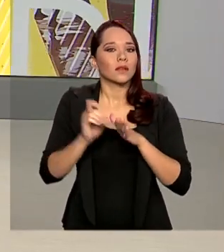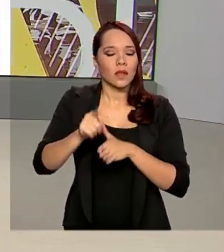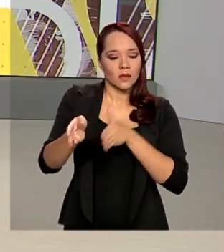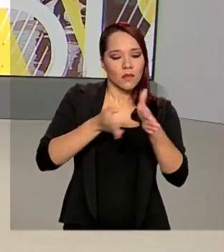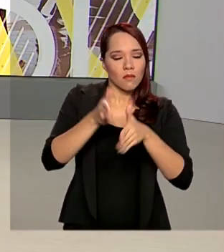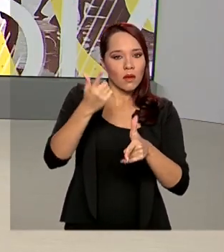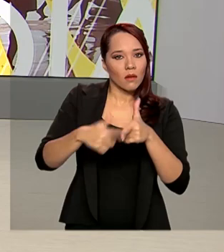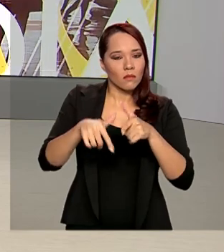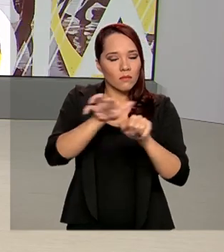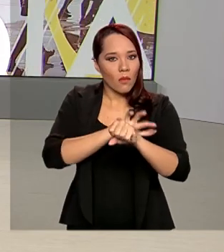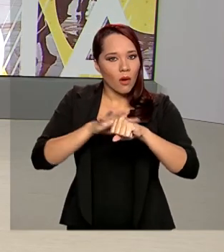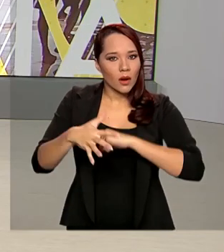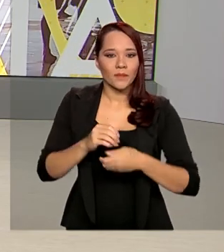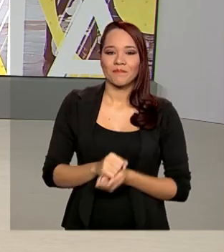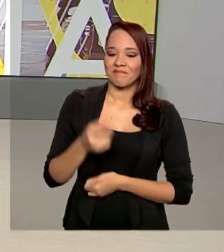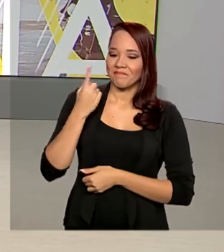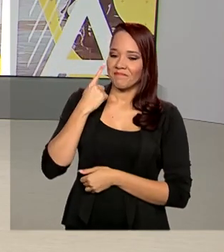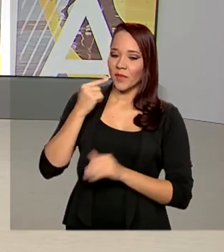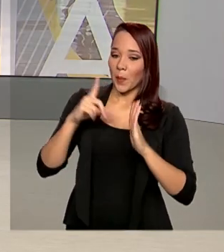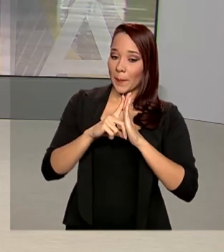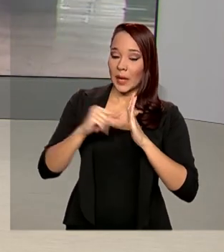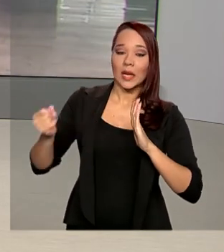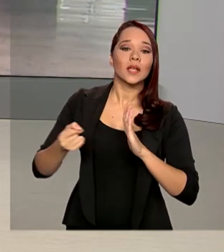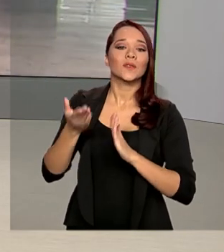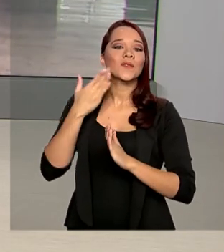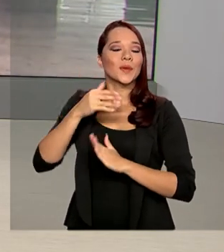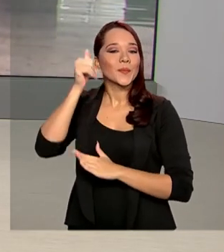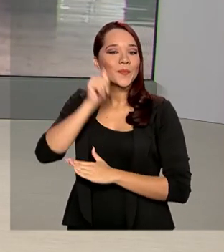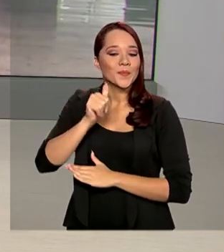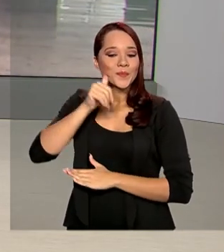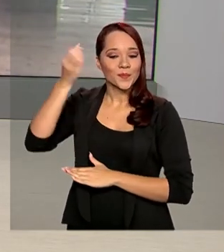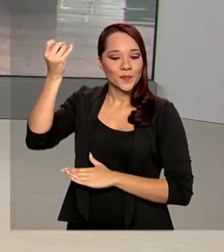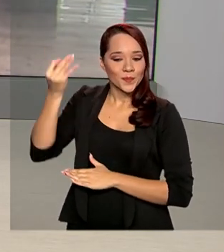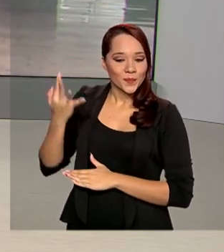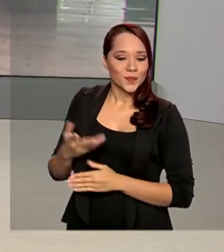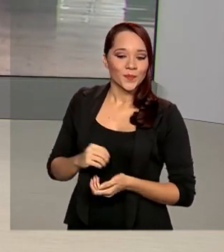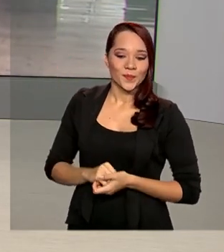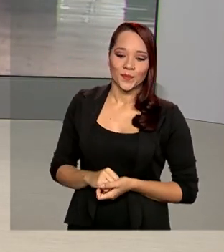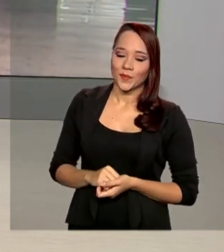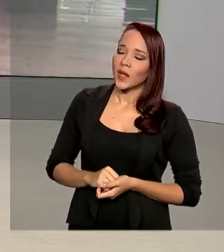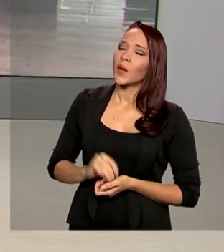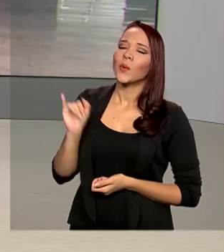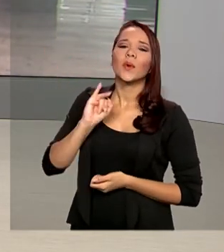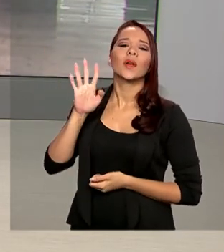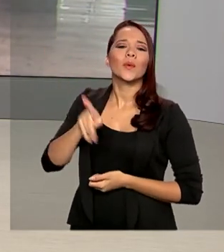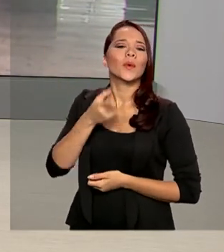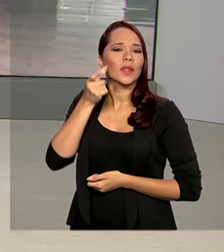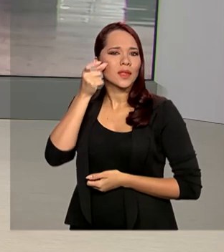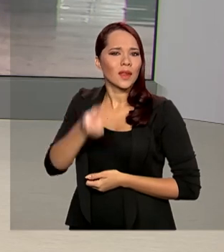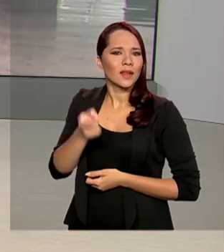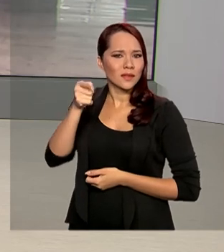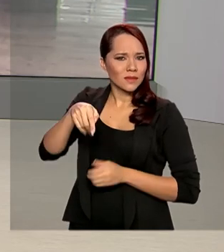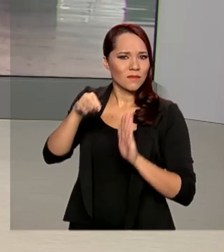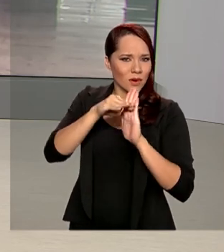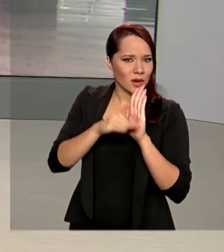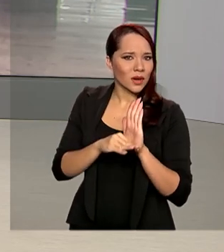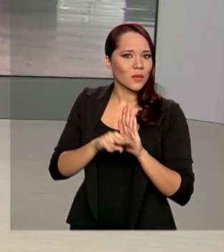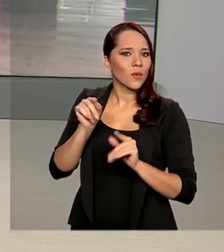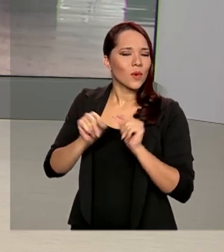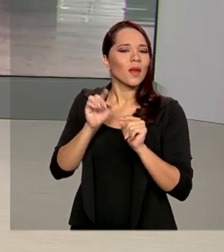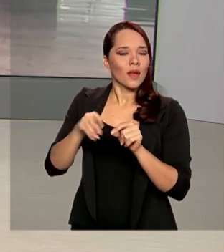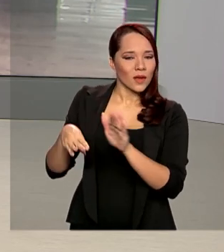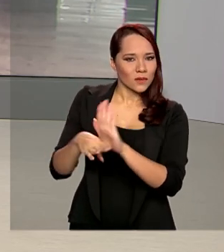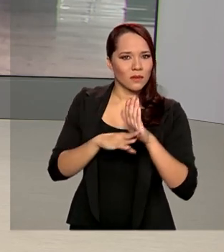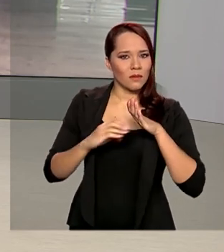de pandemia. Vamos ao Palácio do Planalto conversar com a repórter Daniele Popov? Dani, a intenção desse programa aí é